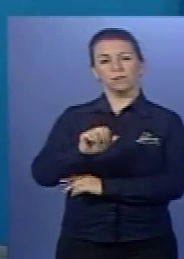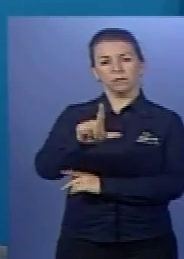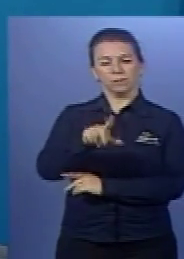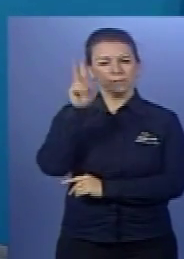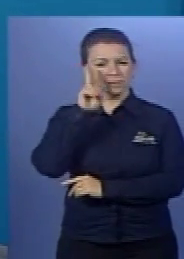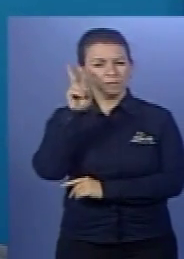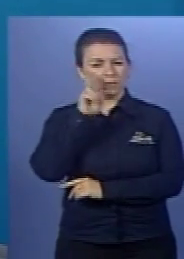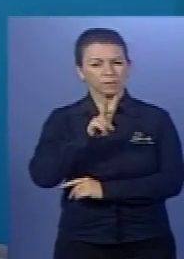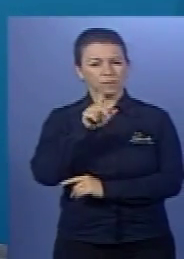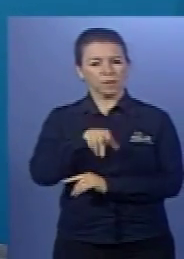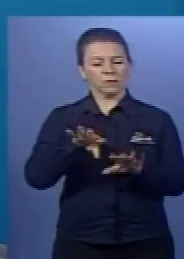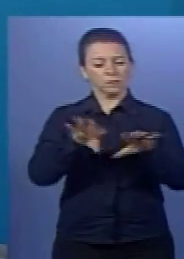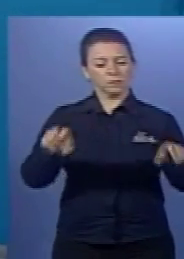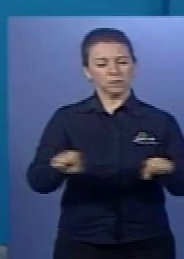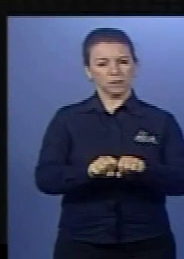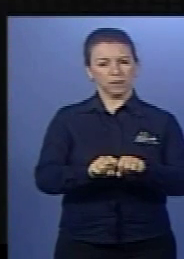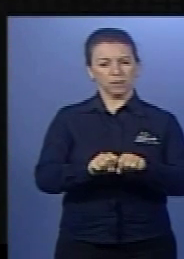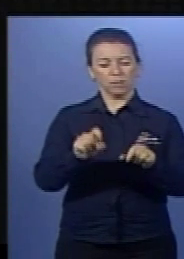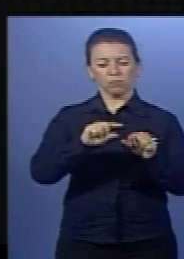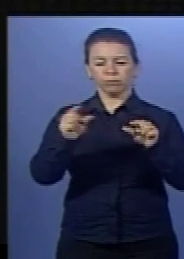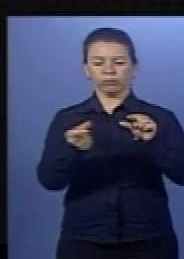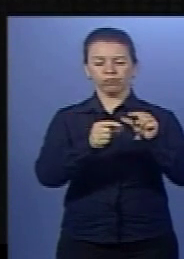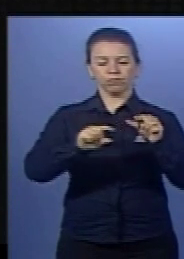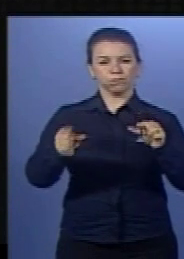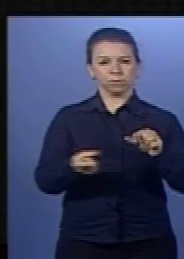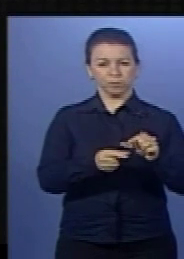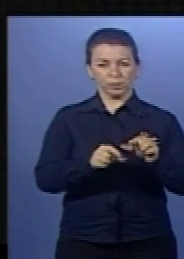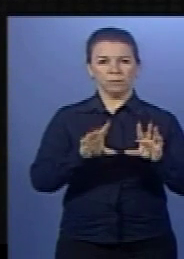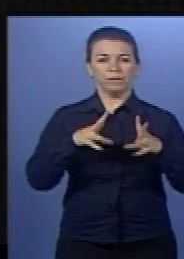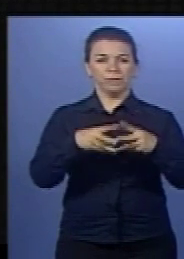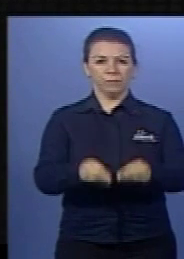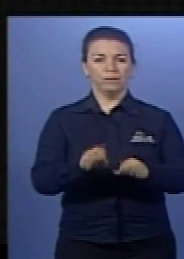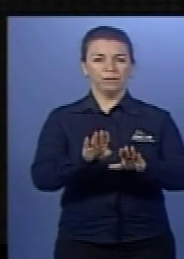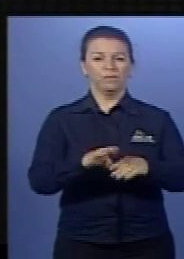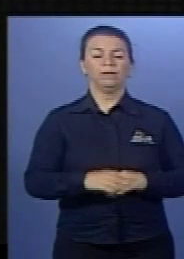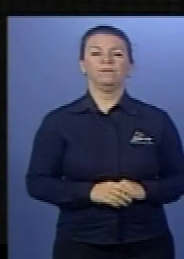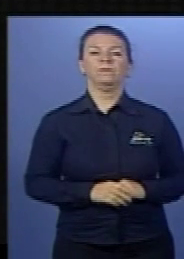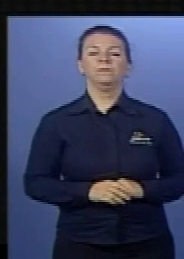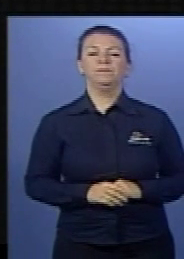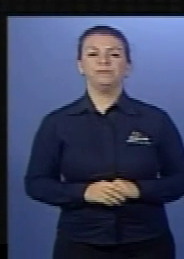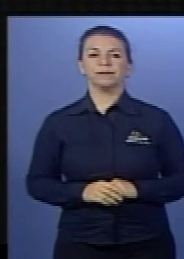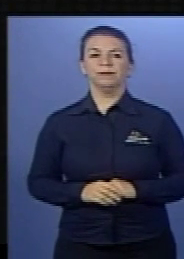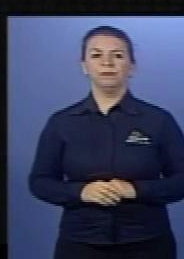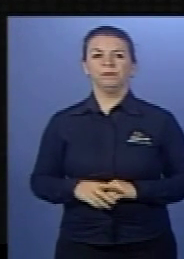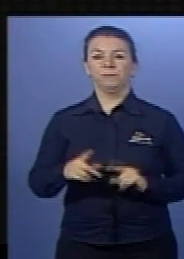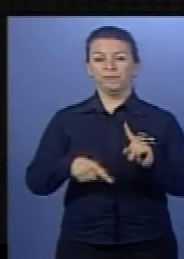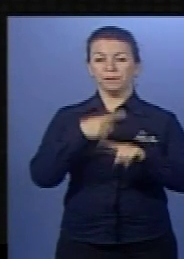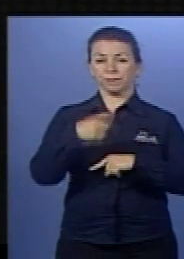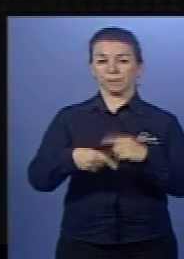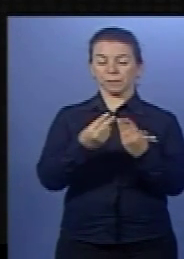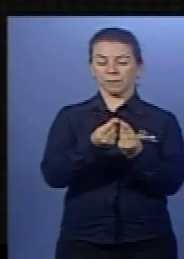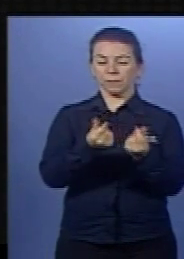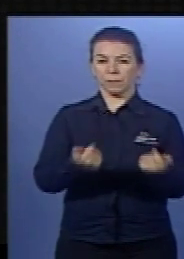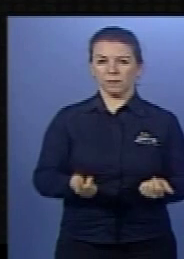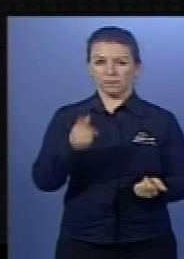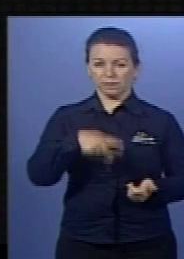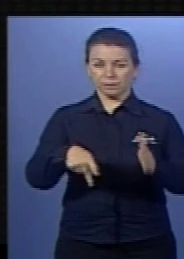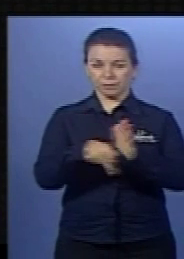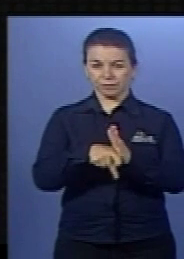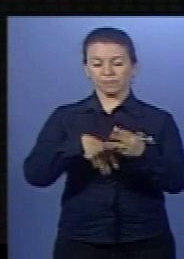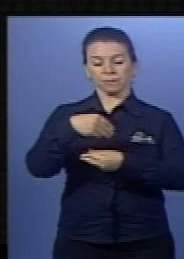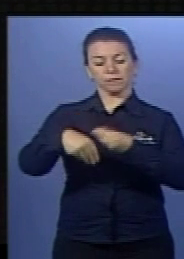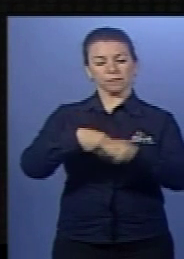digestório. Volte comigo na questão. Então, ó, após ser purificada, foi diluída uma solução